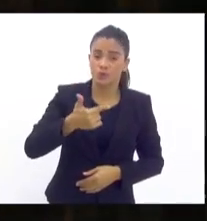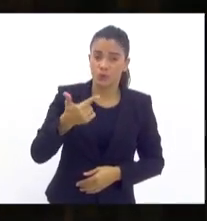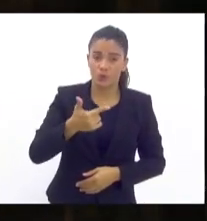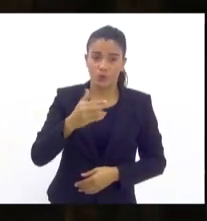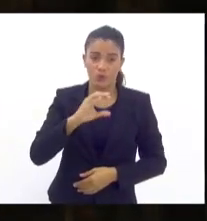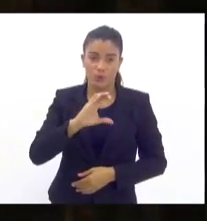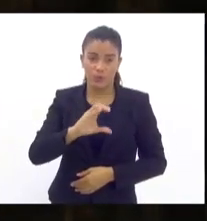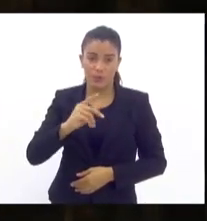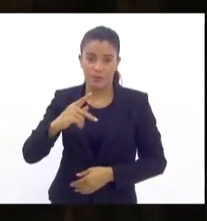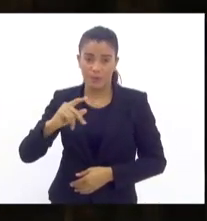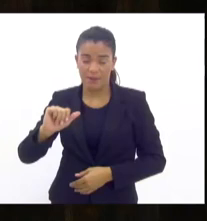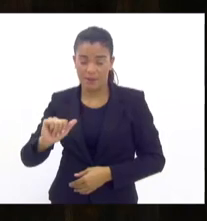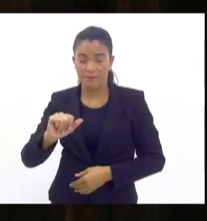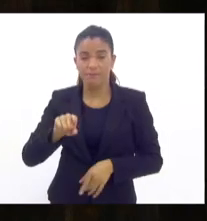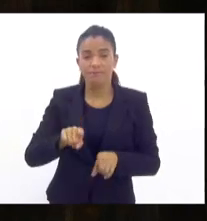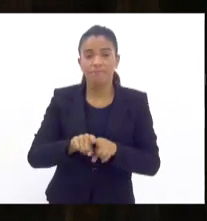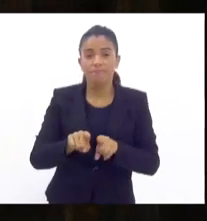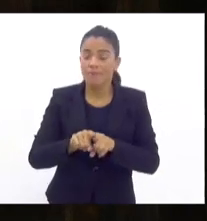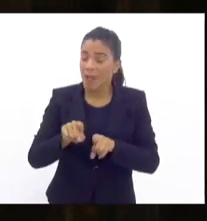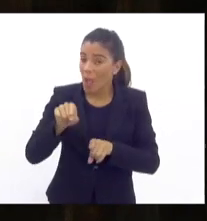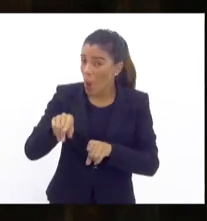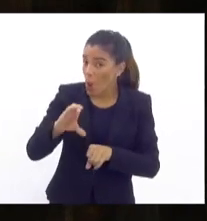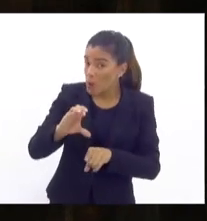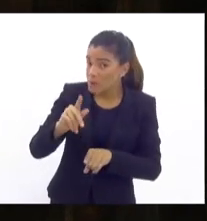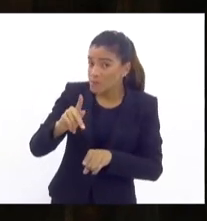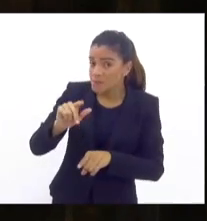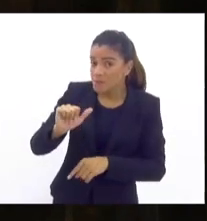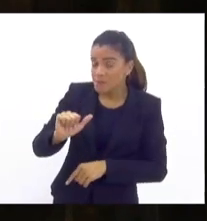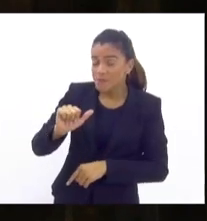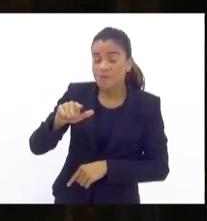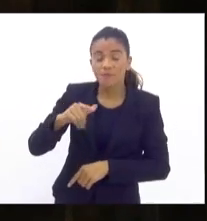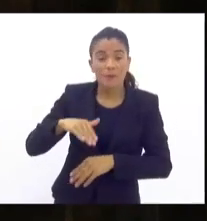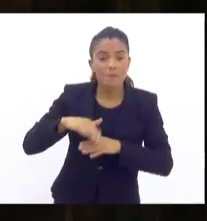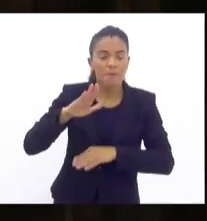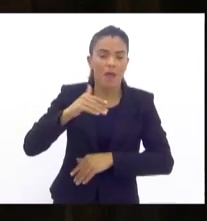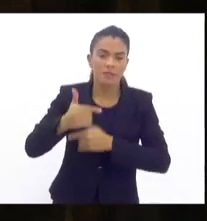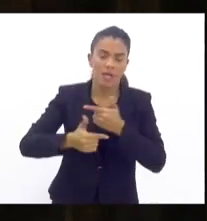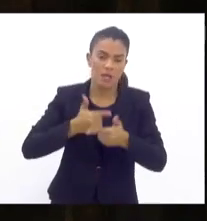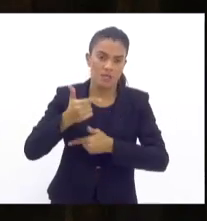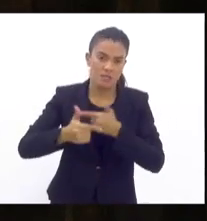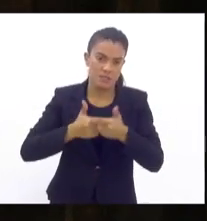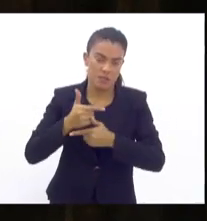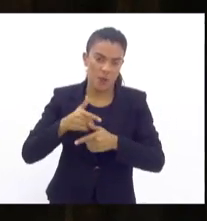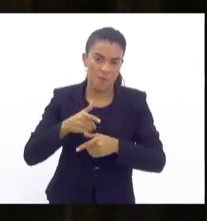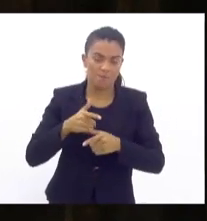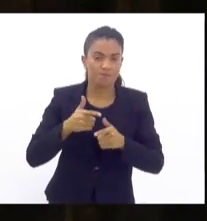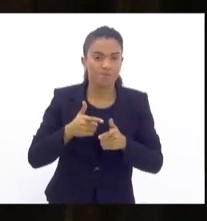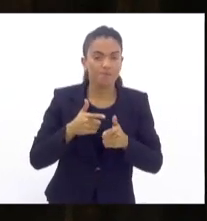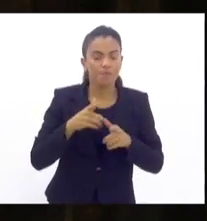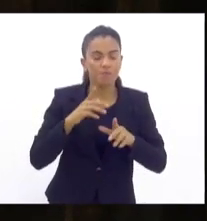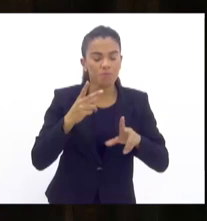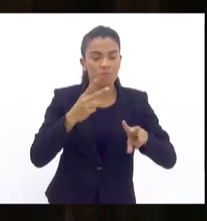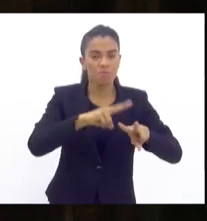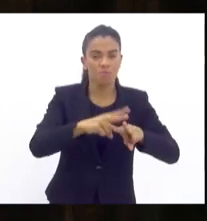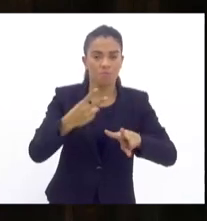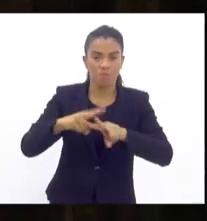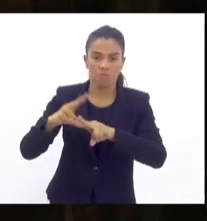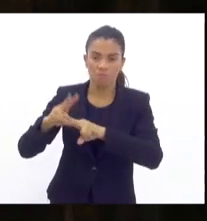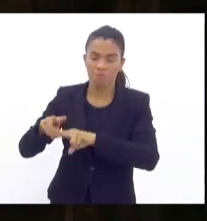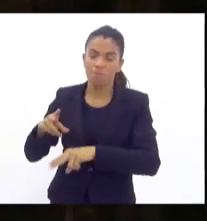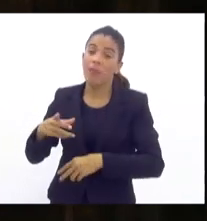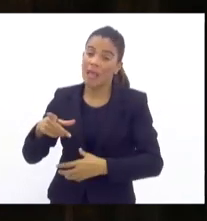continua sendo o CPA que mais realiza prisões, mais apreende fuzis, mas o importante é a sensação de segurança,